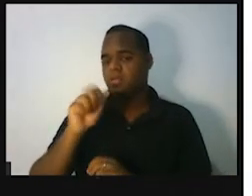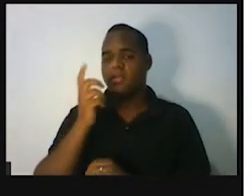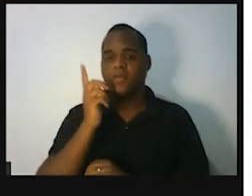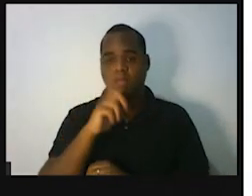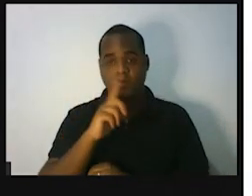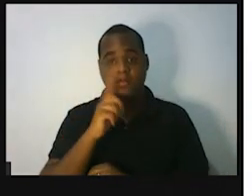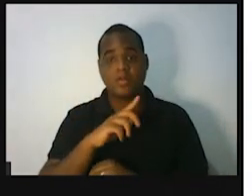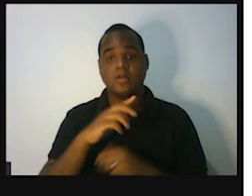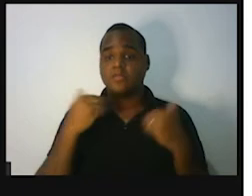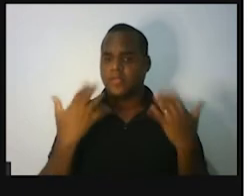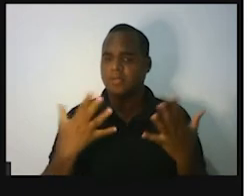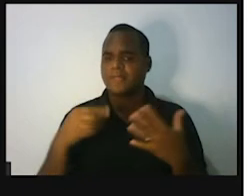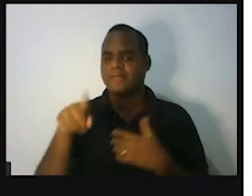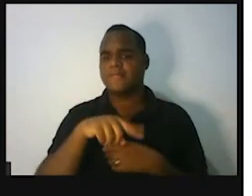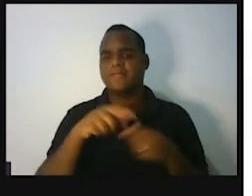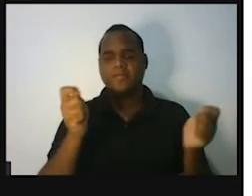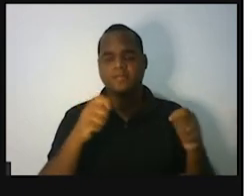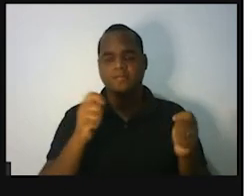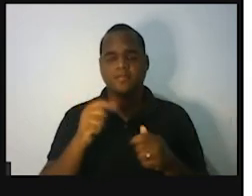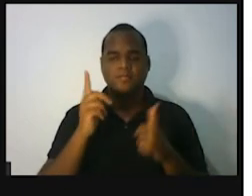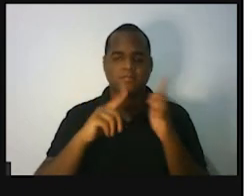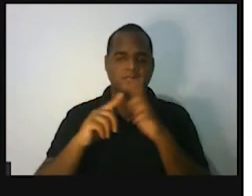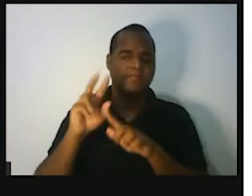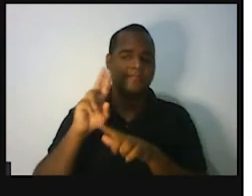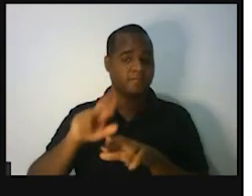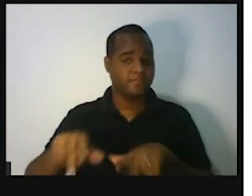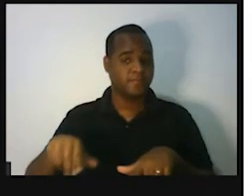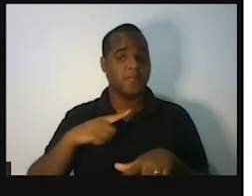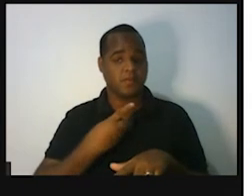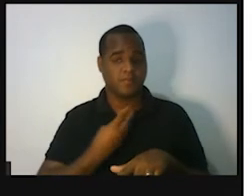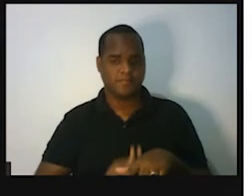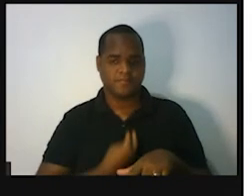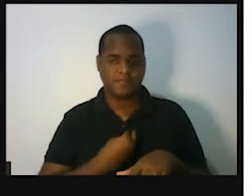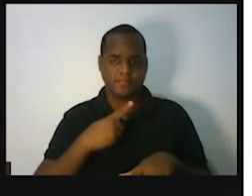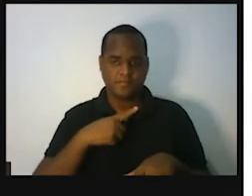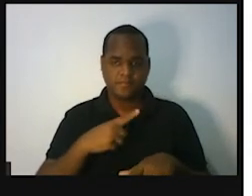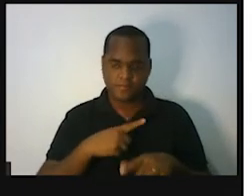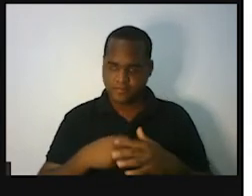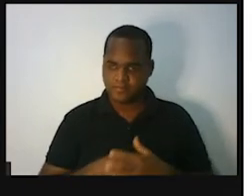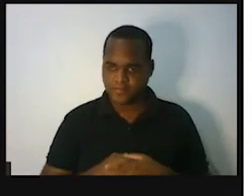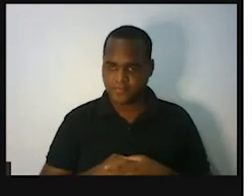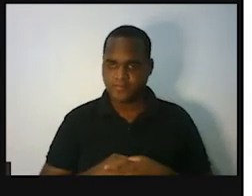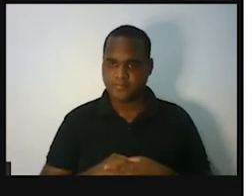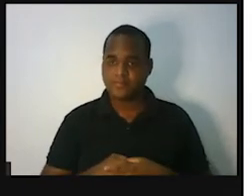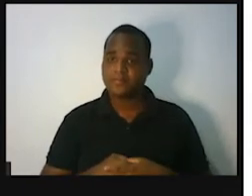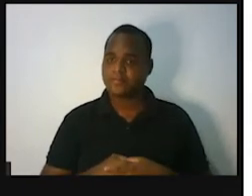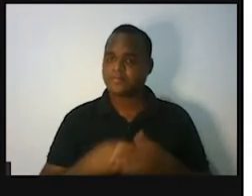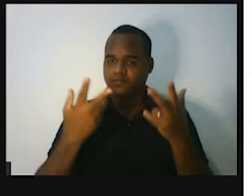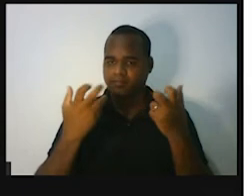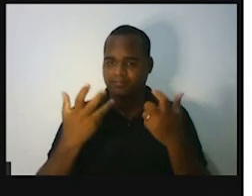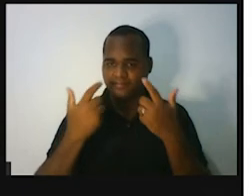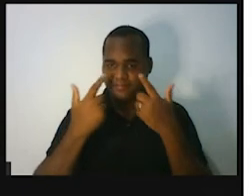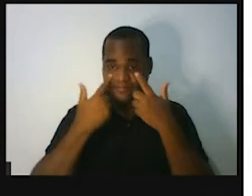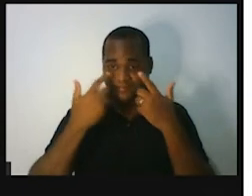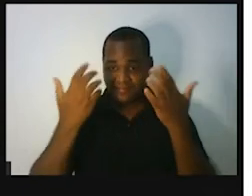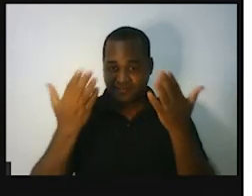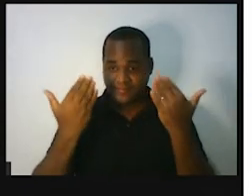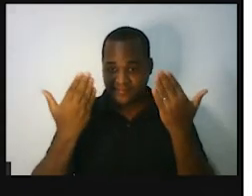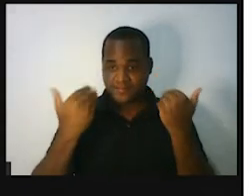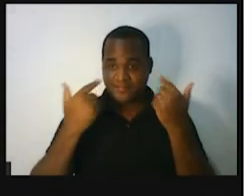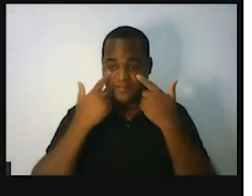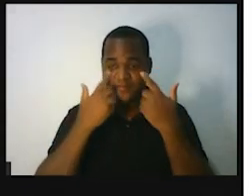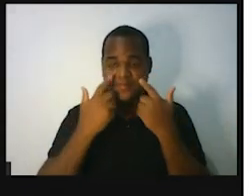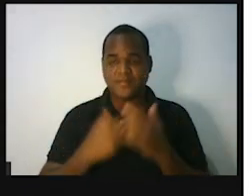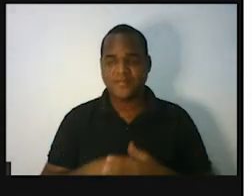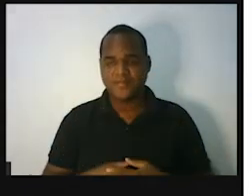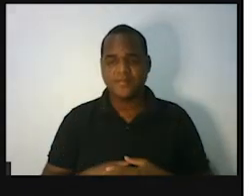Então, isso a gente pode usar em várias situações do nosso cotidiano. Bora revisar? Vamos lá? O